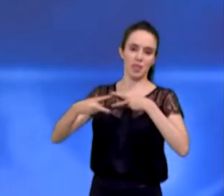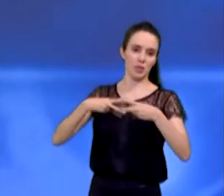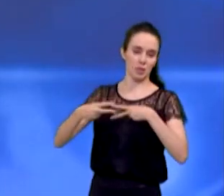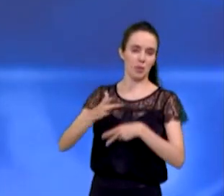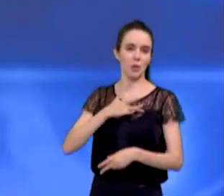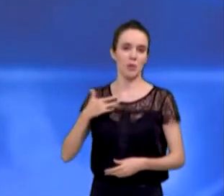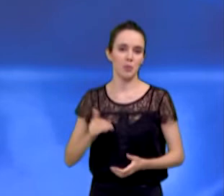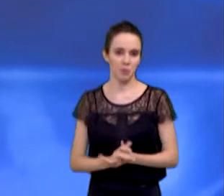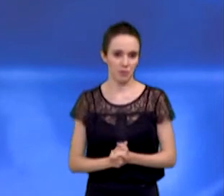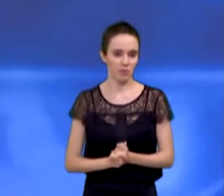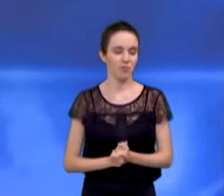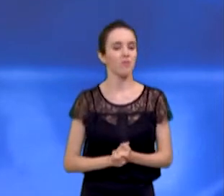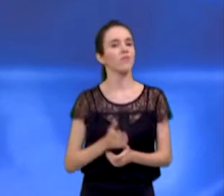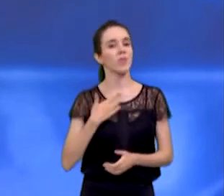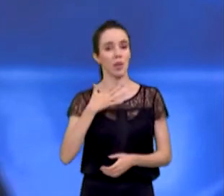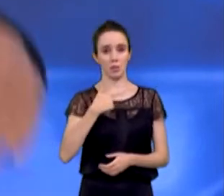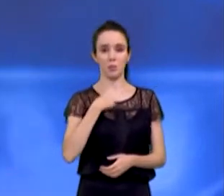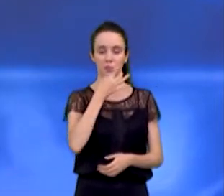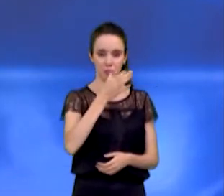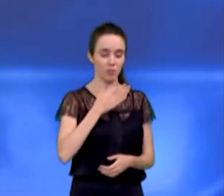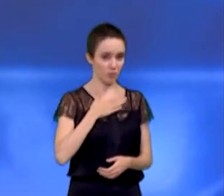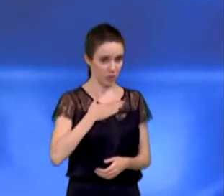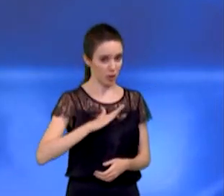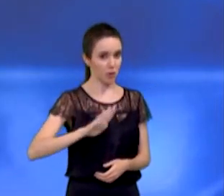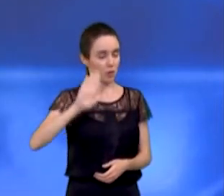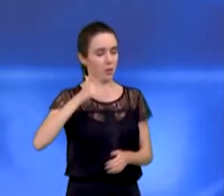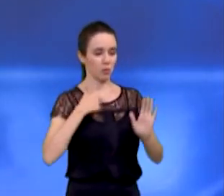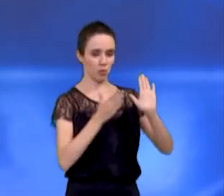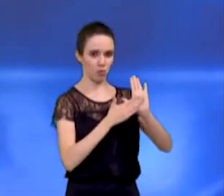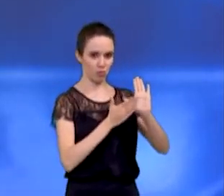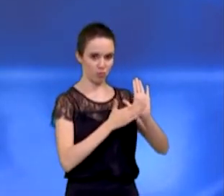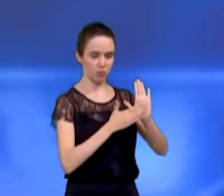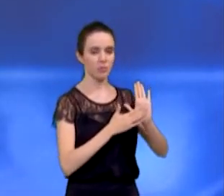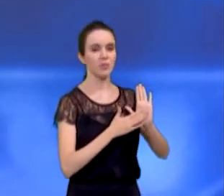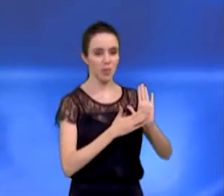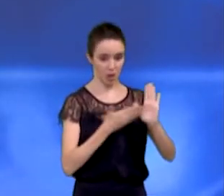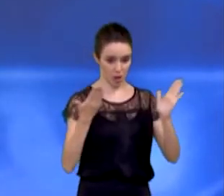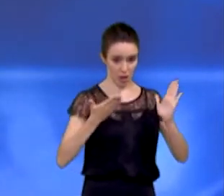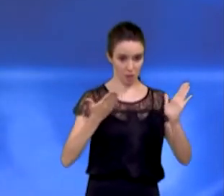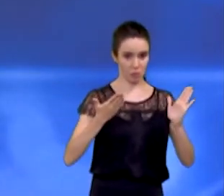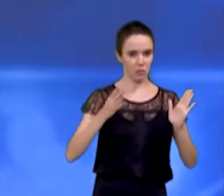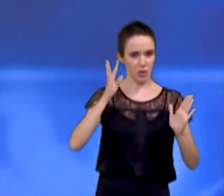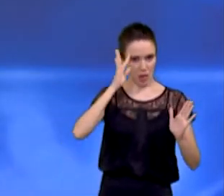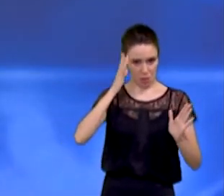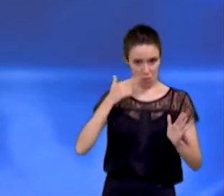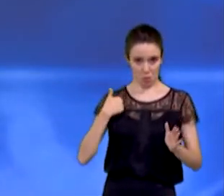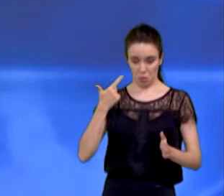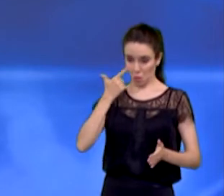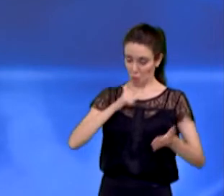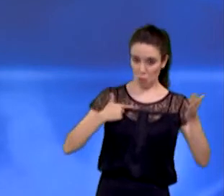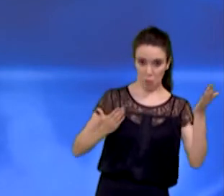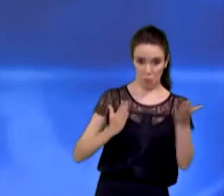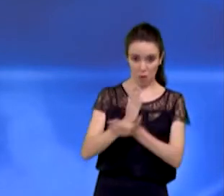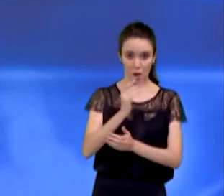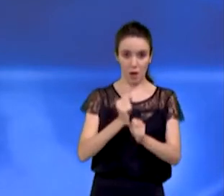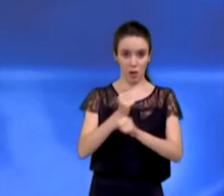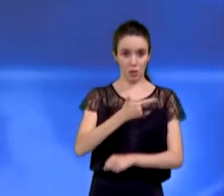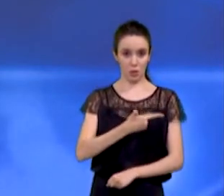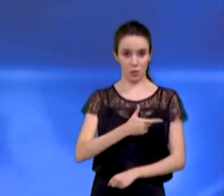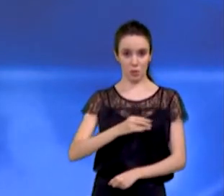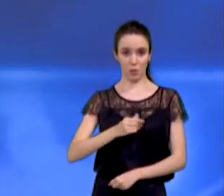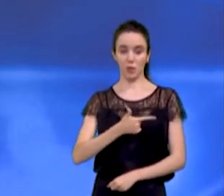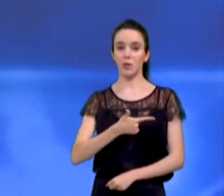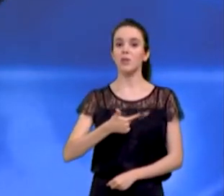proposta é fazer o seguinte, levar em conta que nós vamos entrar agora, em 2021, começar o nosso governo,